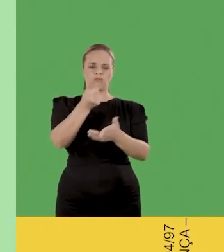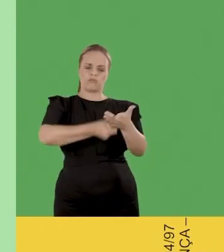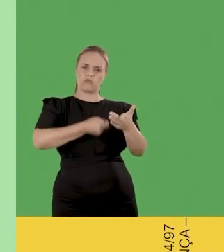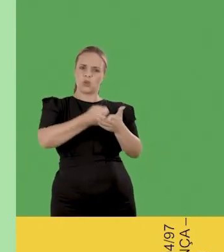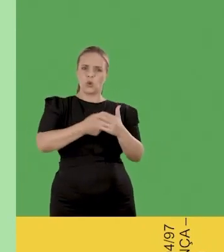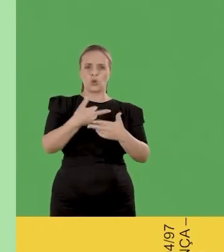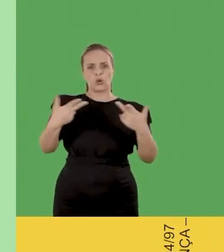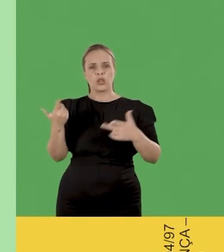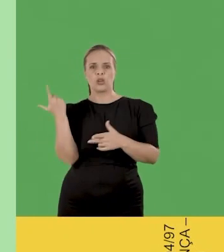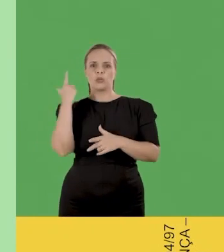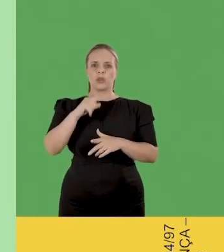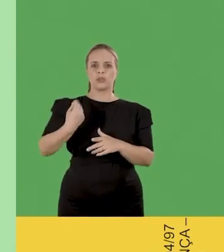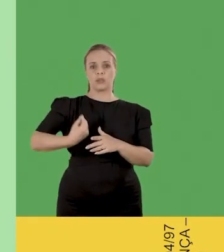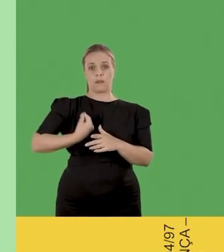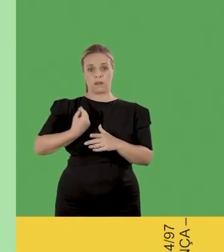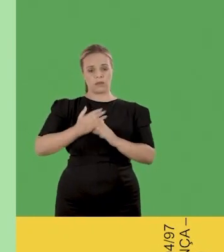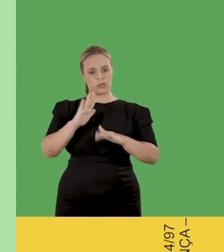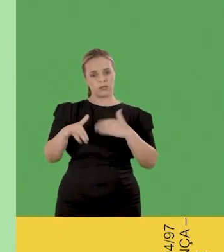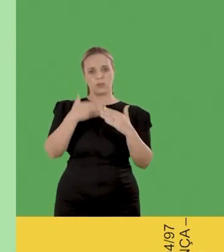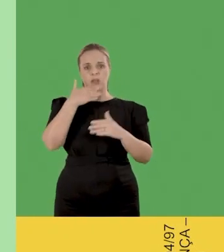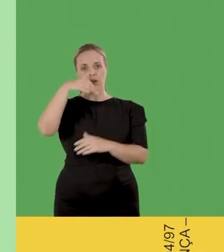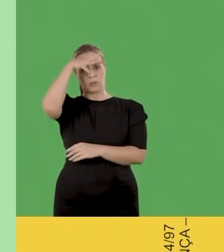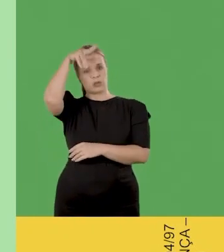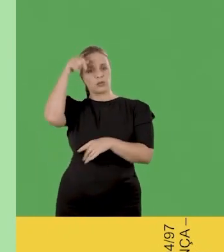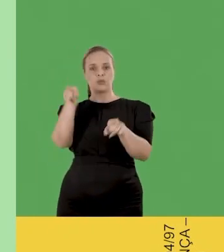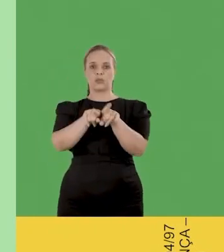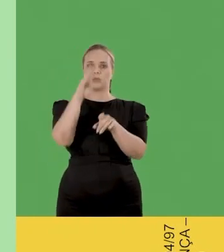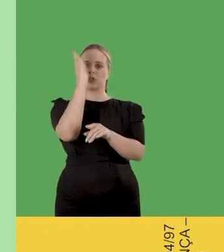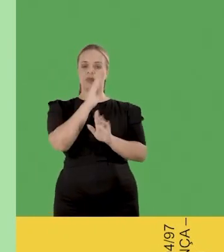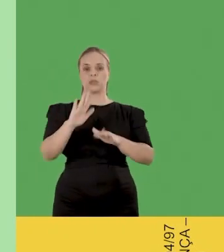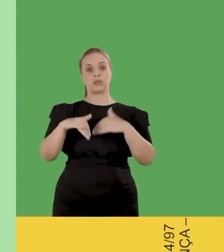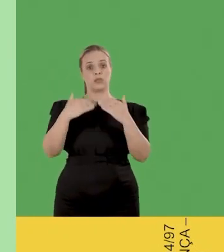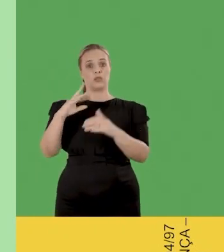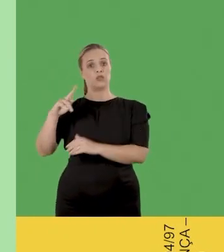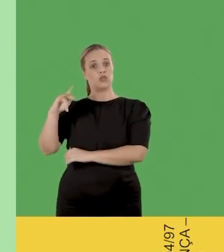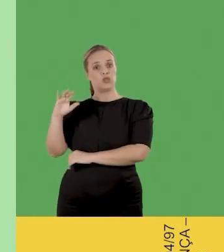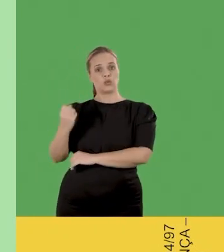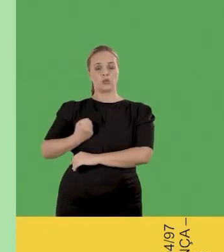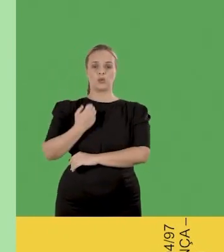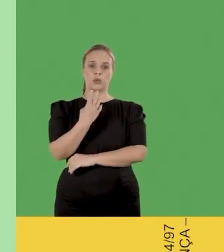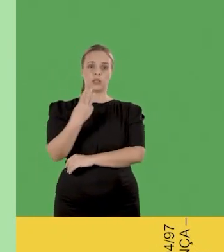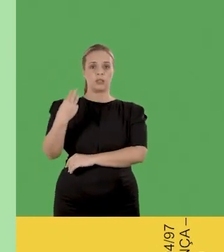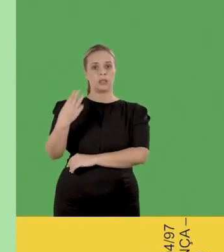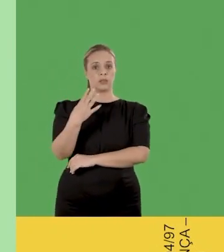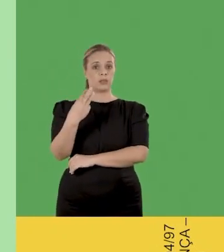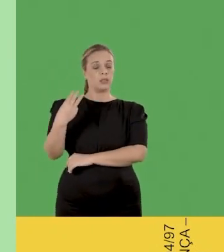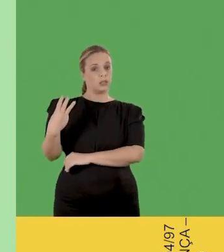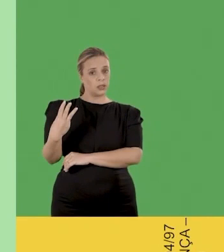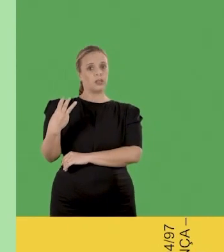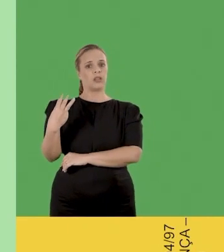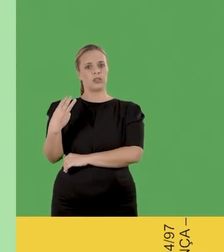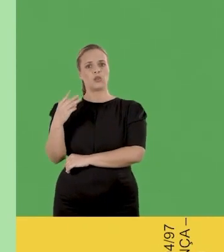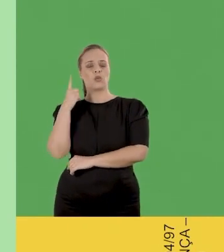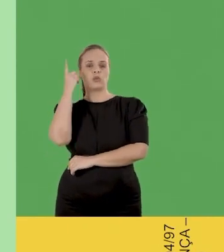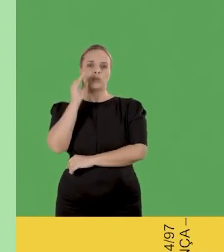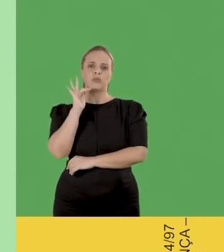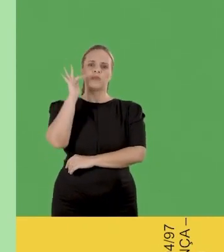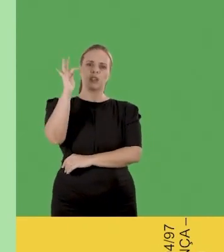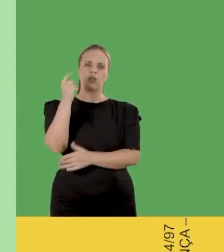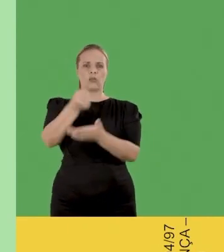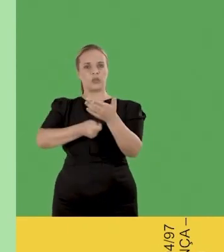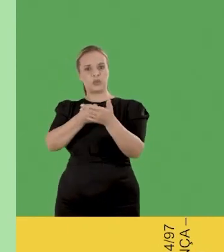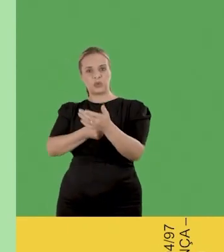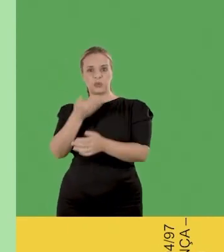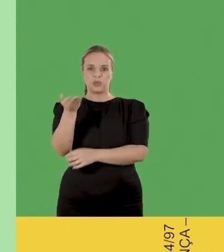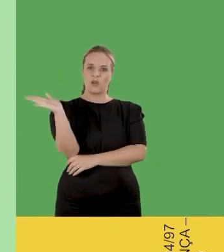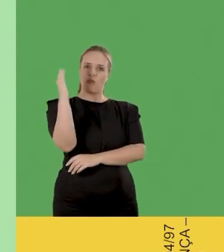trabalho, mais luta para construir vida melhor em Mato Grosso e no Brasil. Chico Doutro, 4343, o